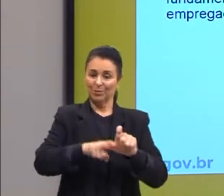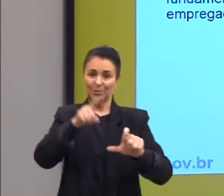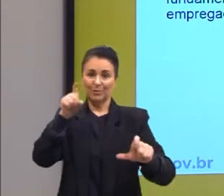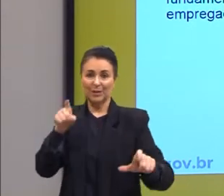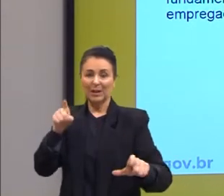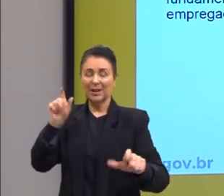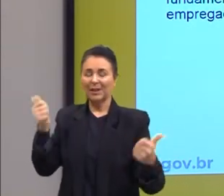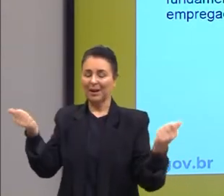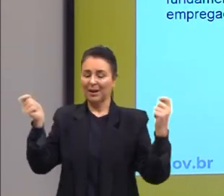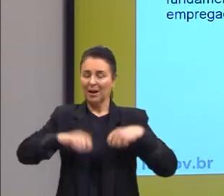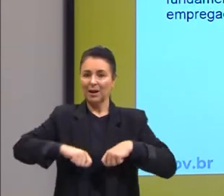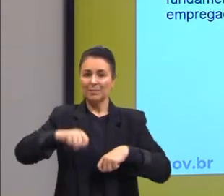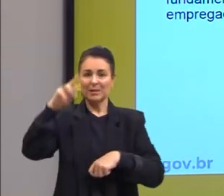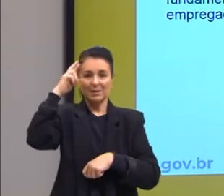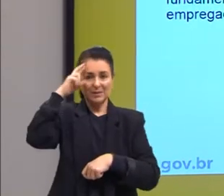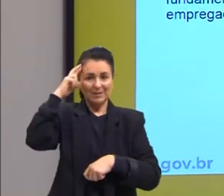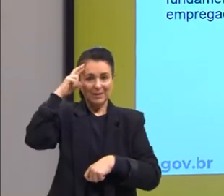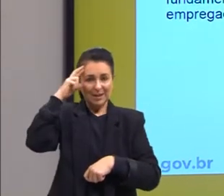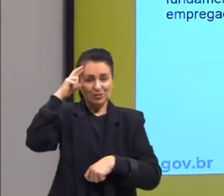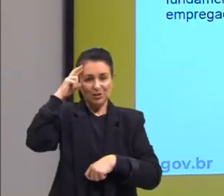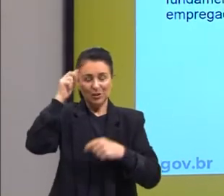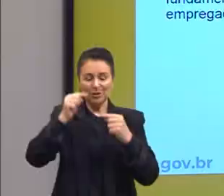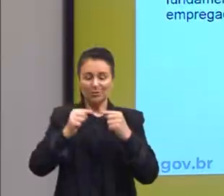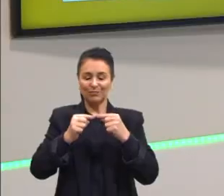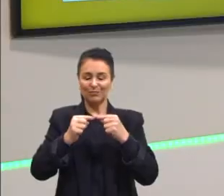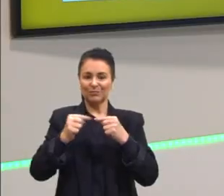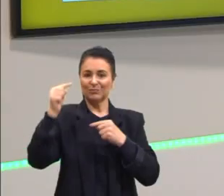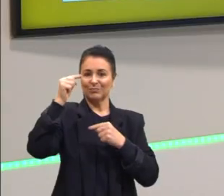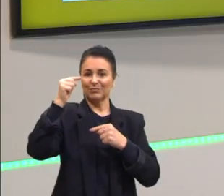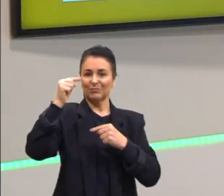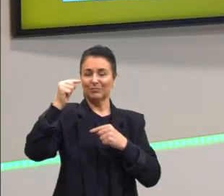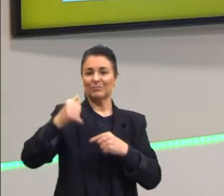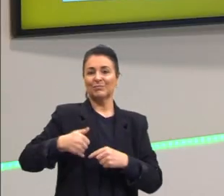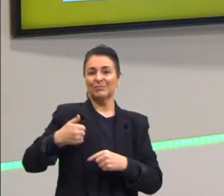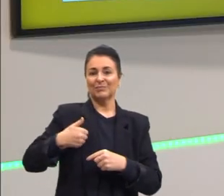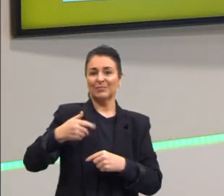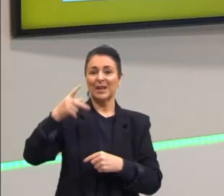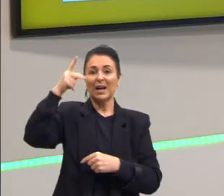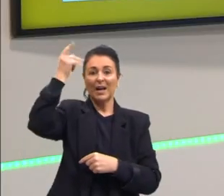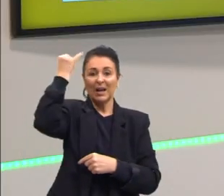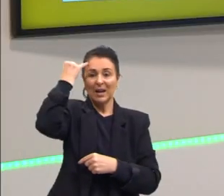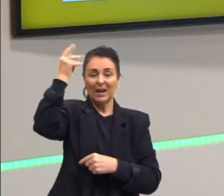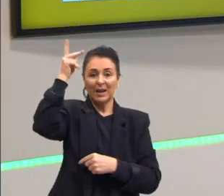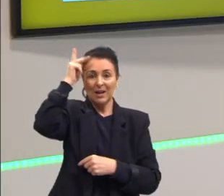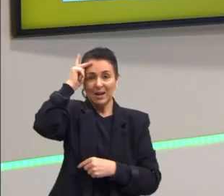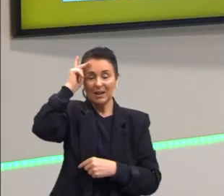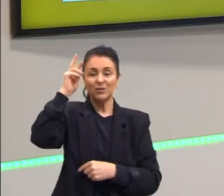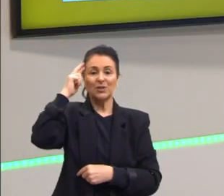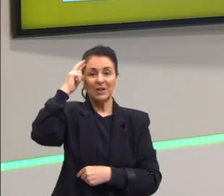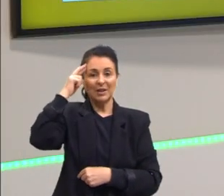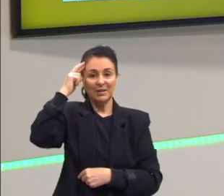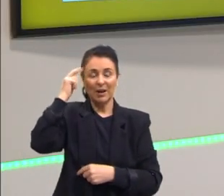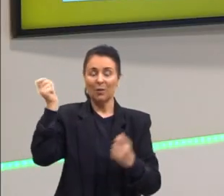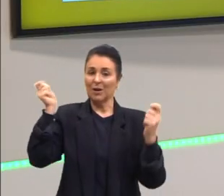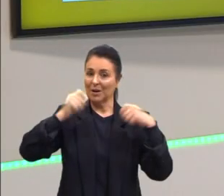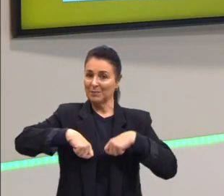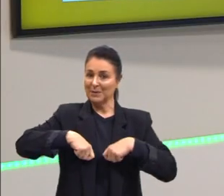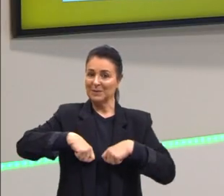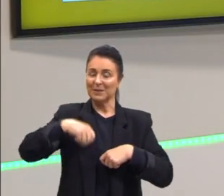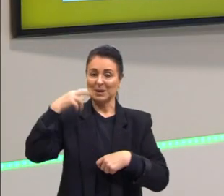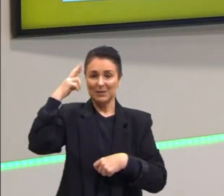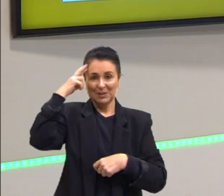como expressão da maioridade. Cante, razão, capacidade racional. Sobre a nossa dúvida da nossa